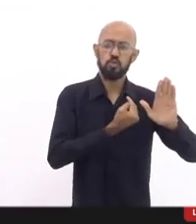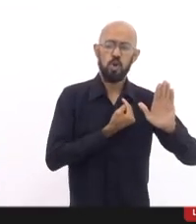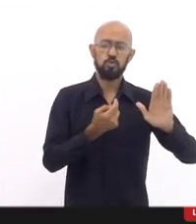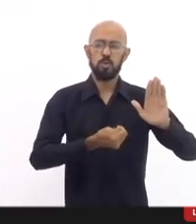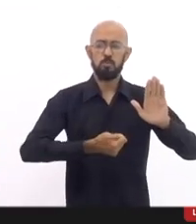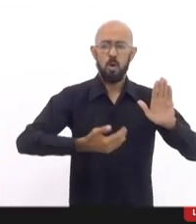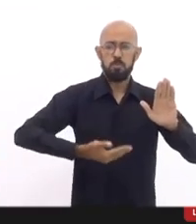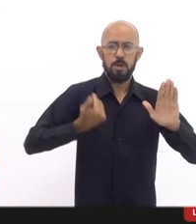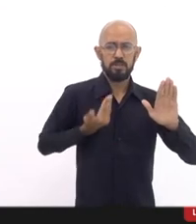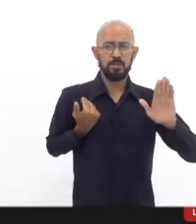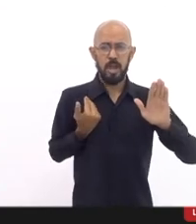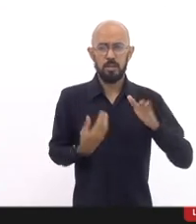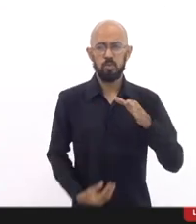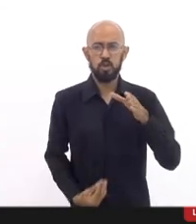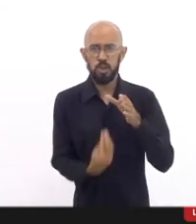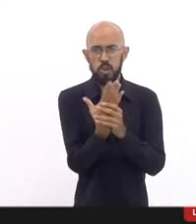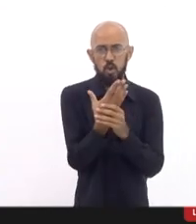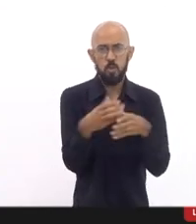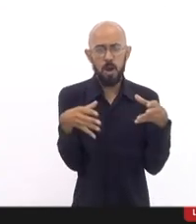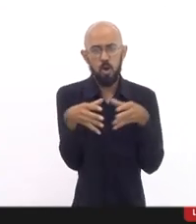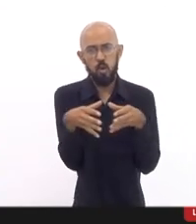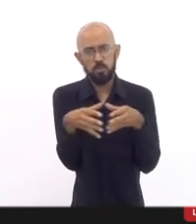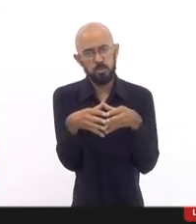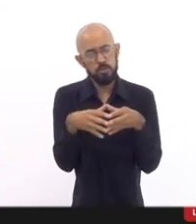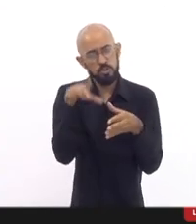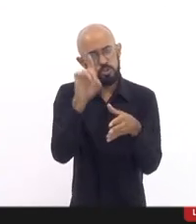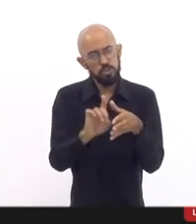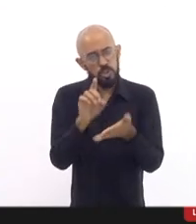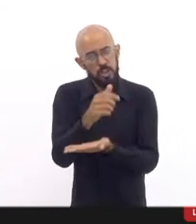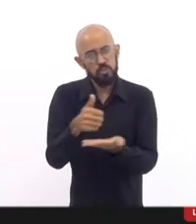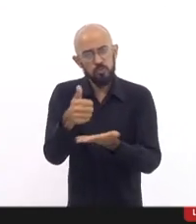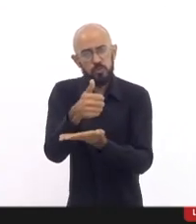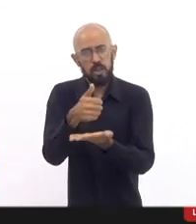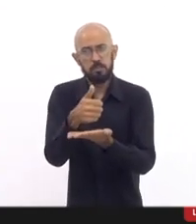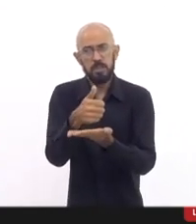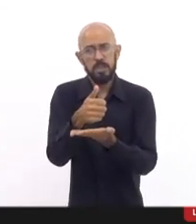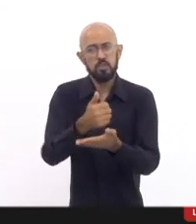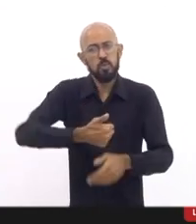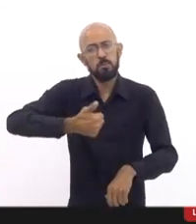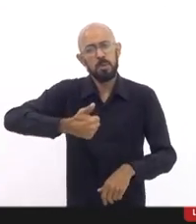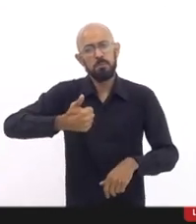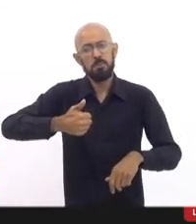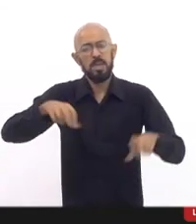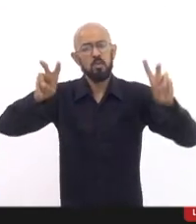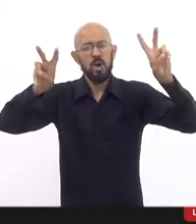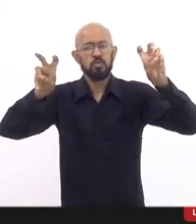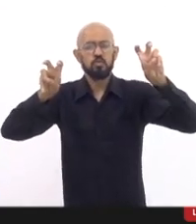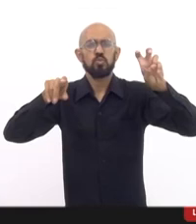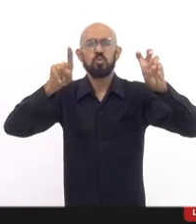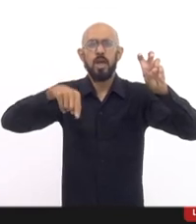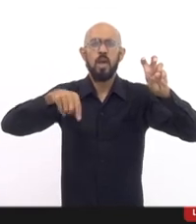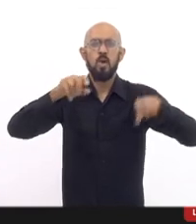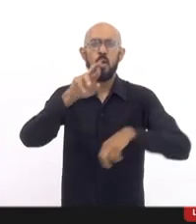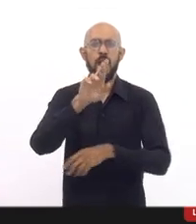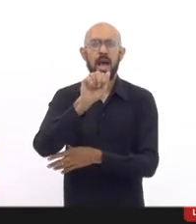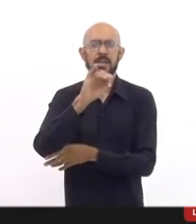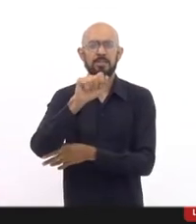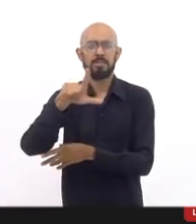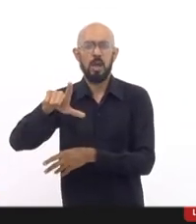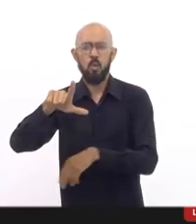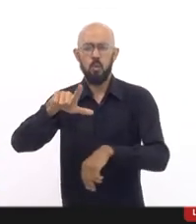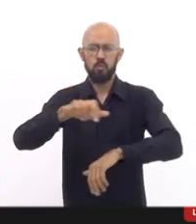instituiu uma Comissão de Direitos Fundamentais e o primeiro desses eixos é o eixo racial. Promotores,